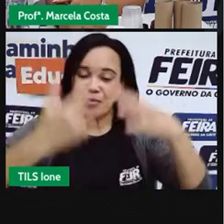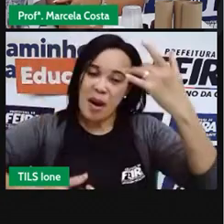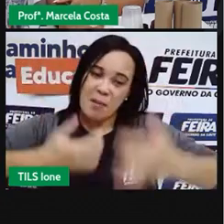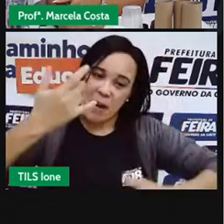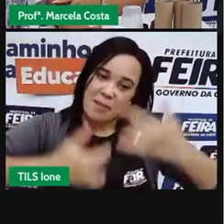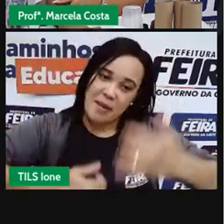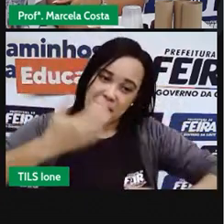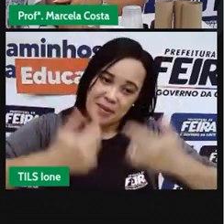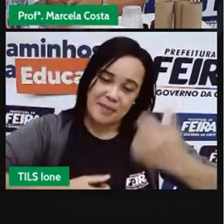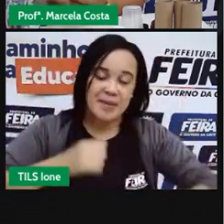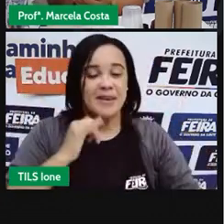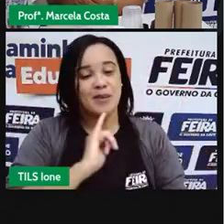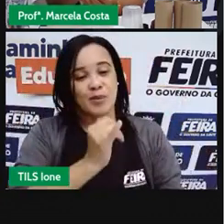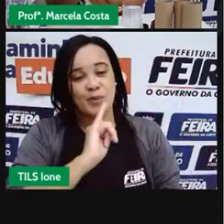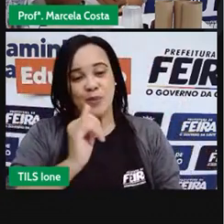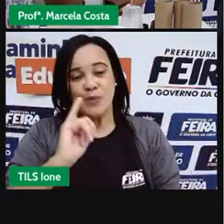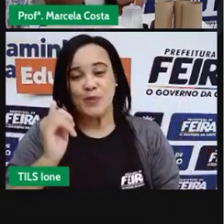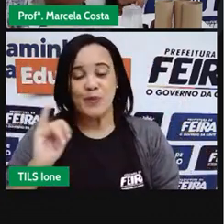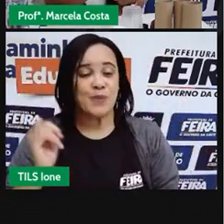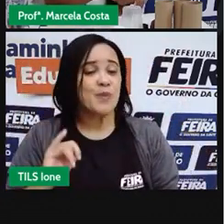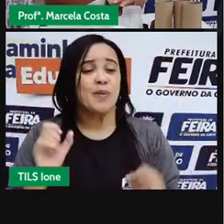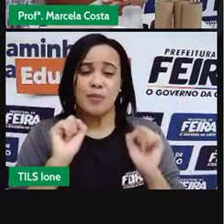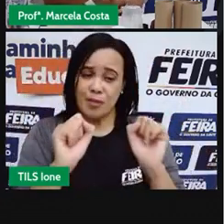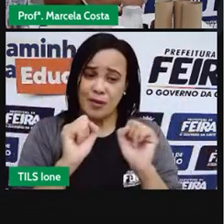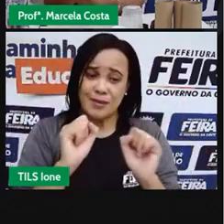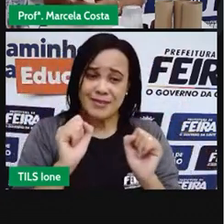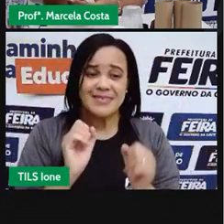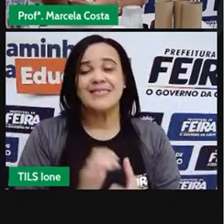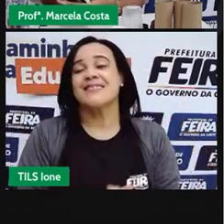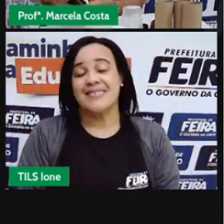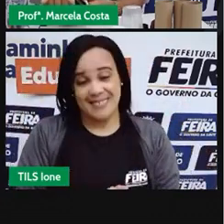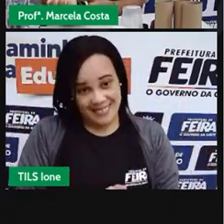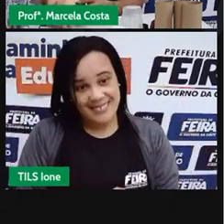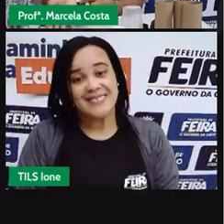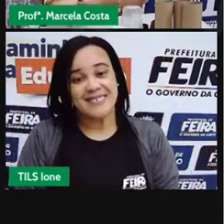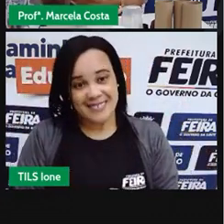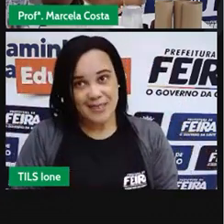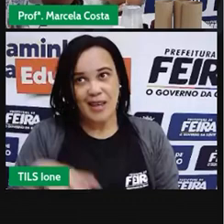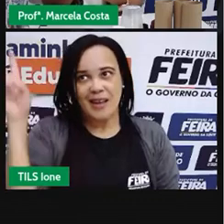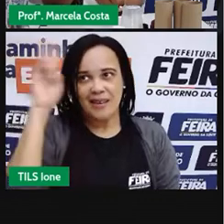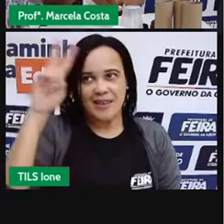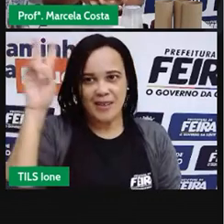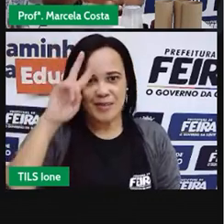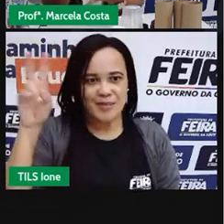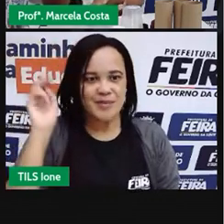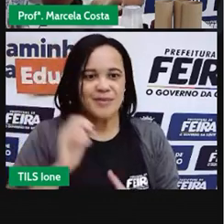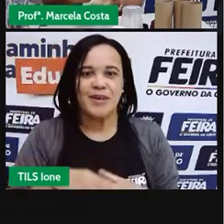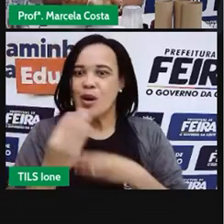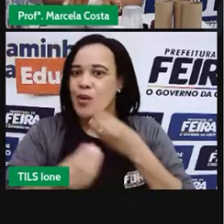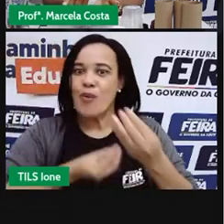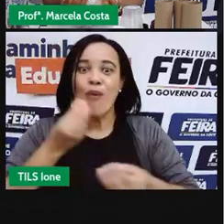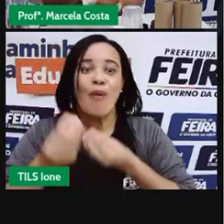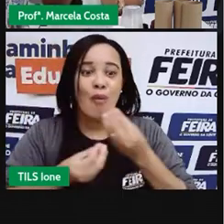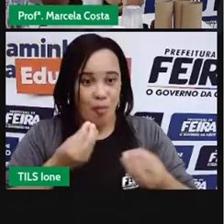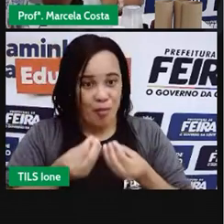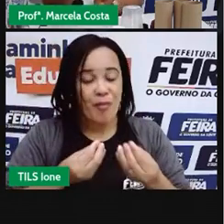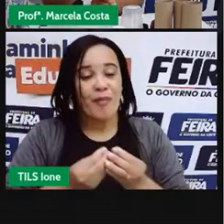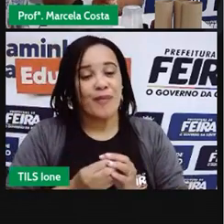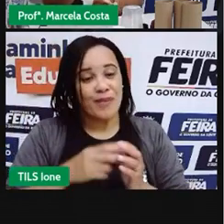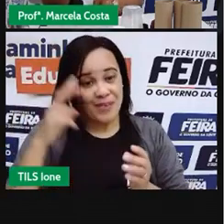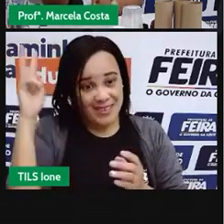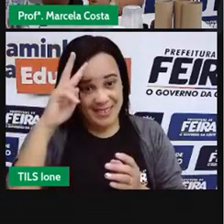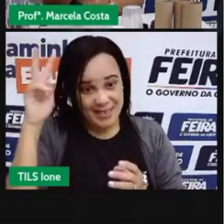mais apropriada. Lembrando sempre de se atentar o que acontece com a história, no meio, no início,